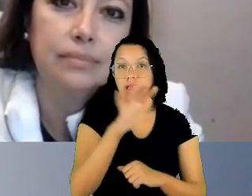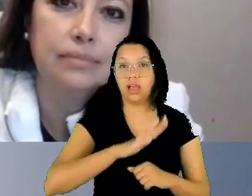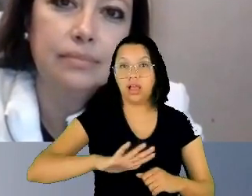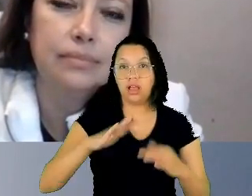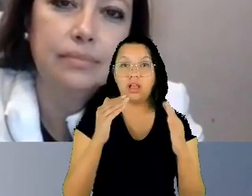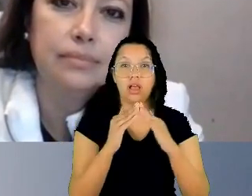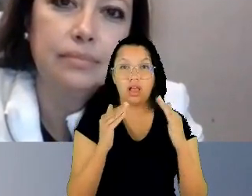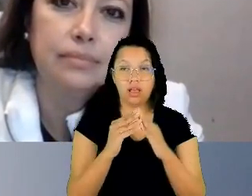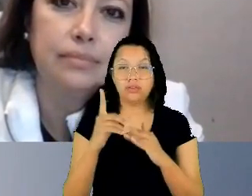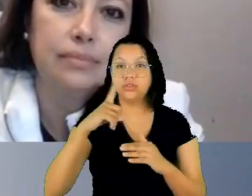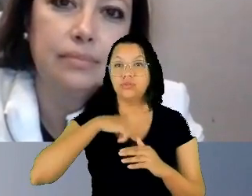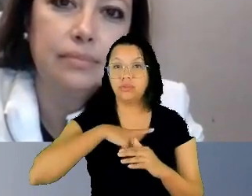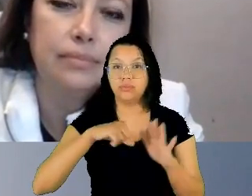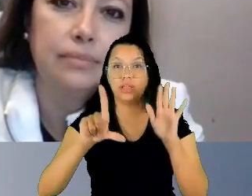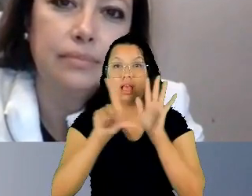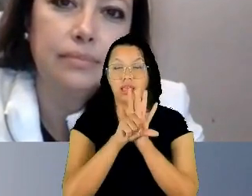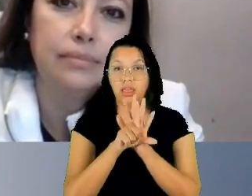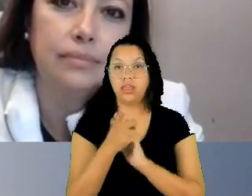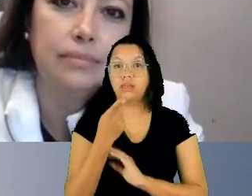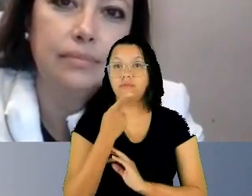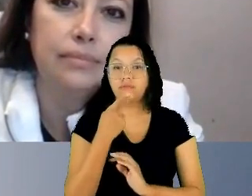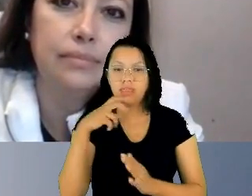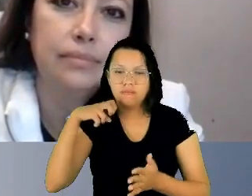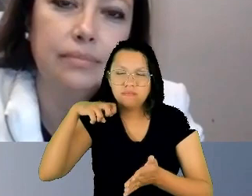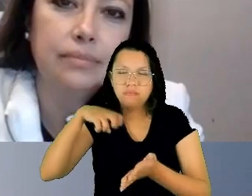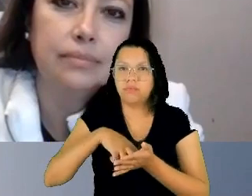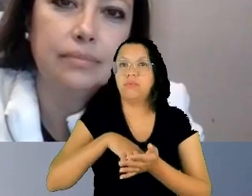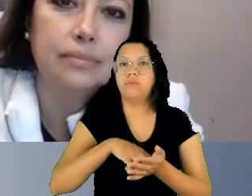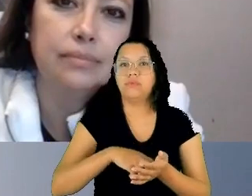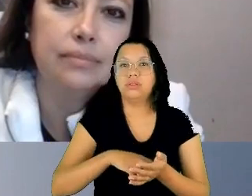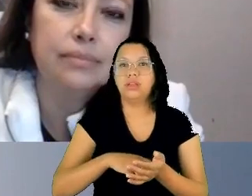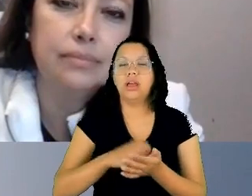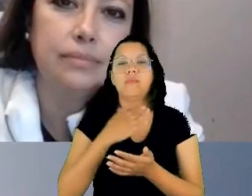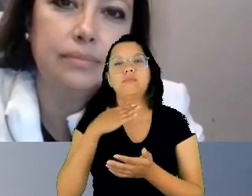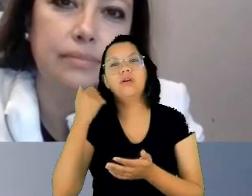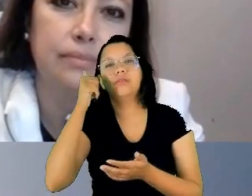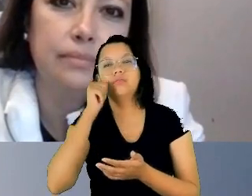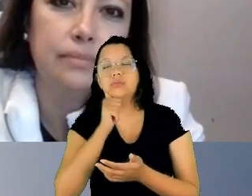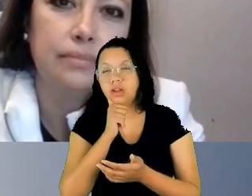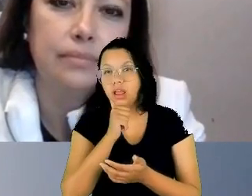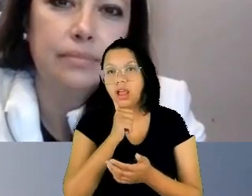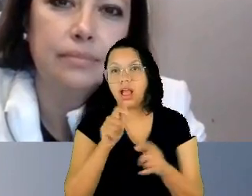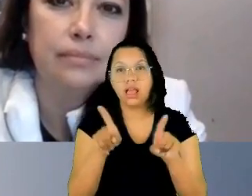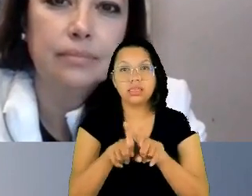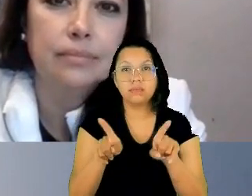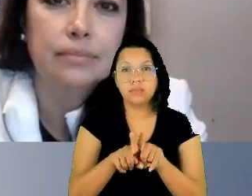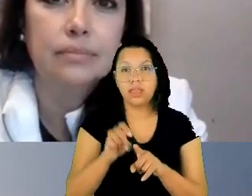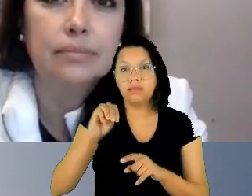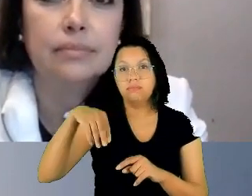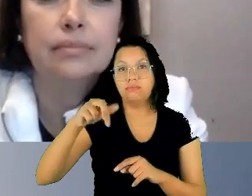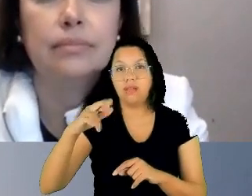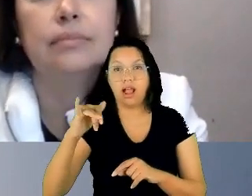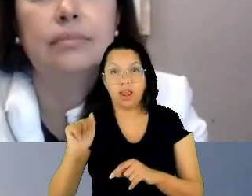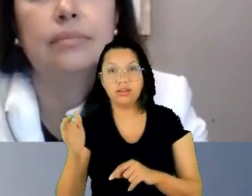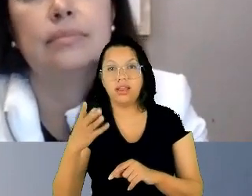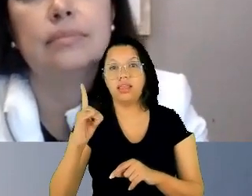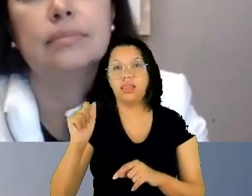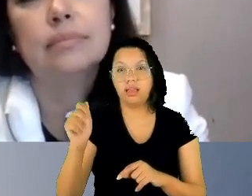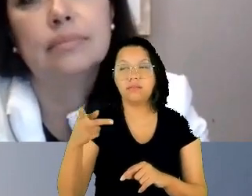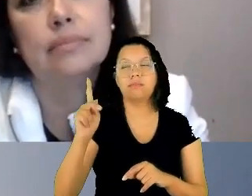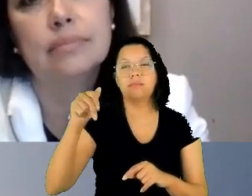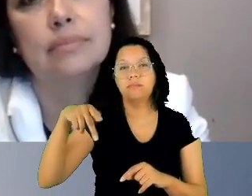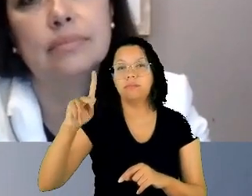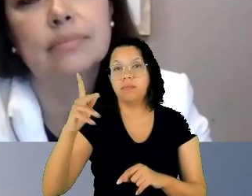e pune o feminicídio e a lei Maria da Penha. Então, são dois casos destacados que mostram